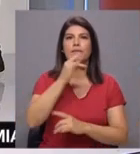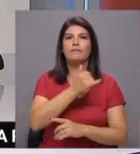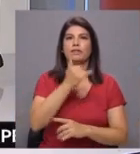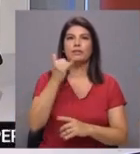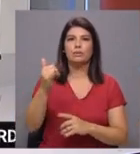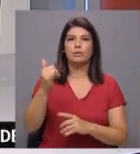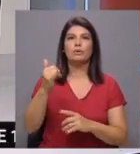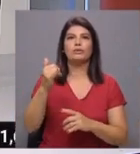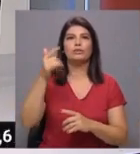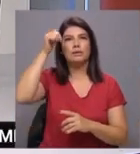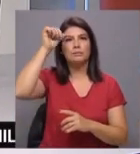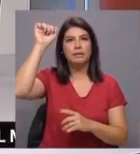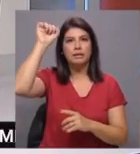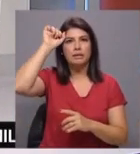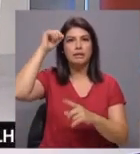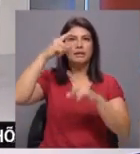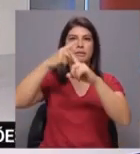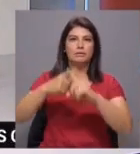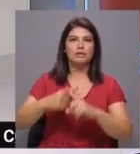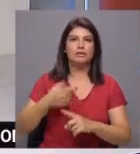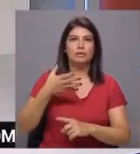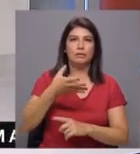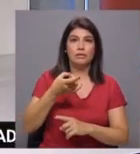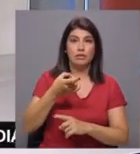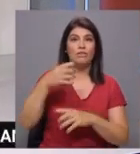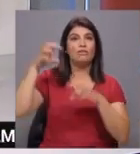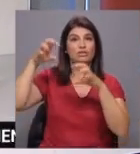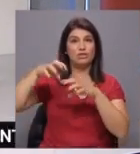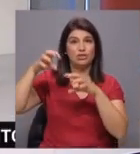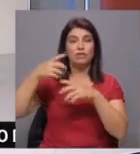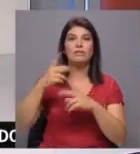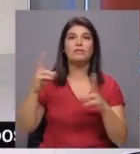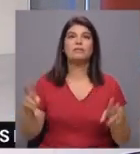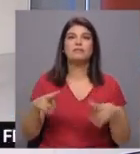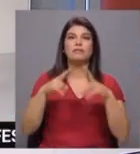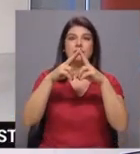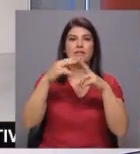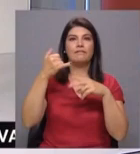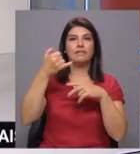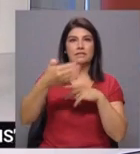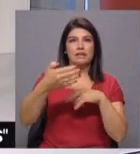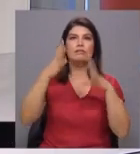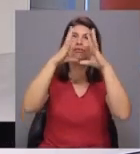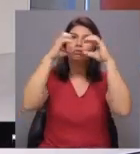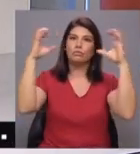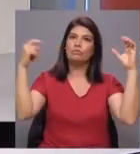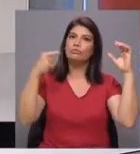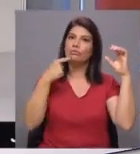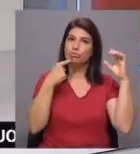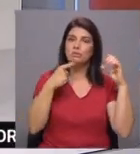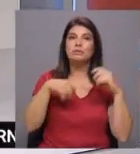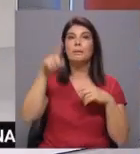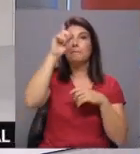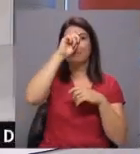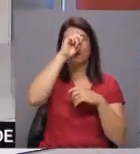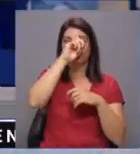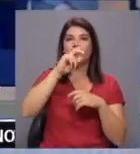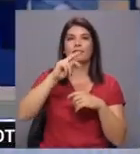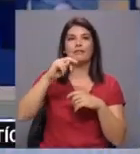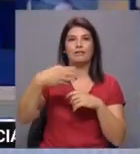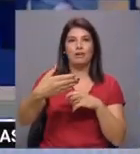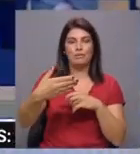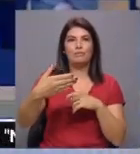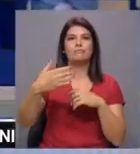graus de máxima para Berlim, Amsterdão com 19 graus e precipitação, Paris com muita nubulosidade de 27 graus, e Madrid com céu limpo e 31 graus de máximo.